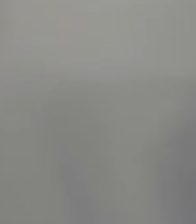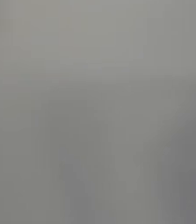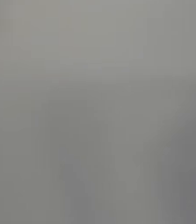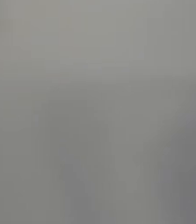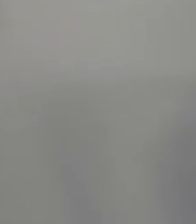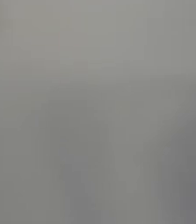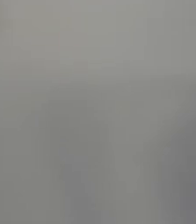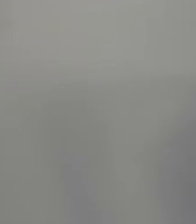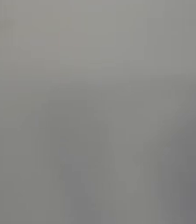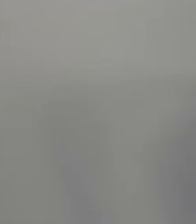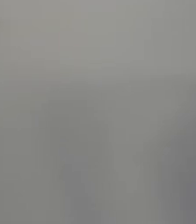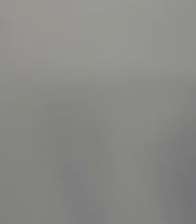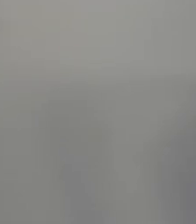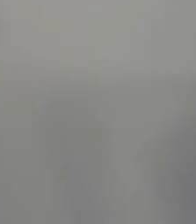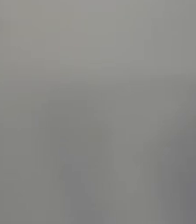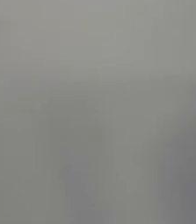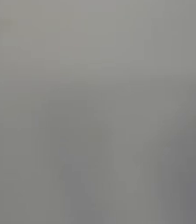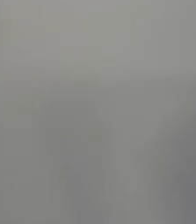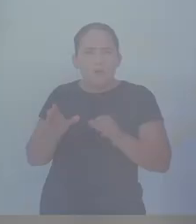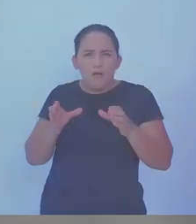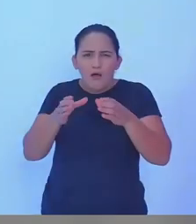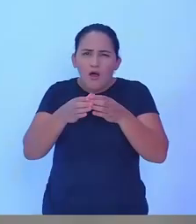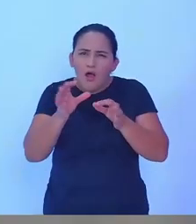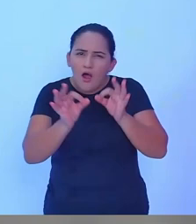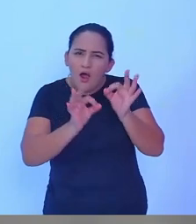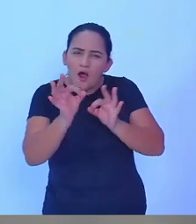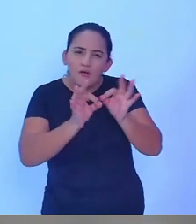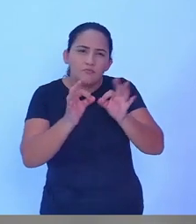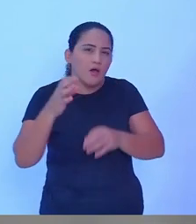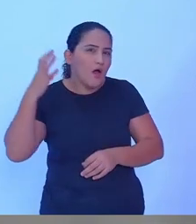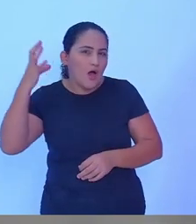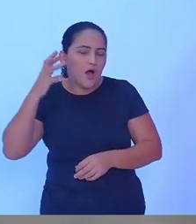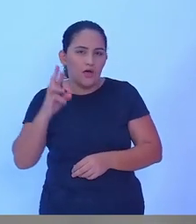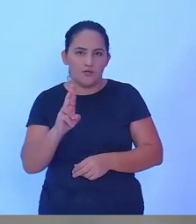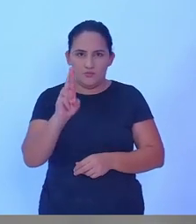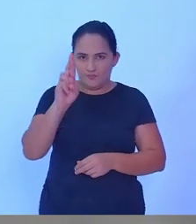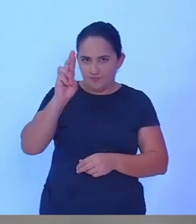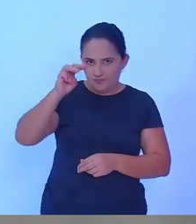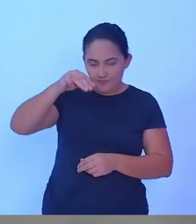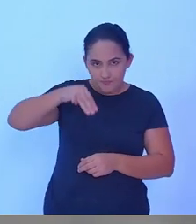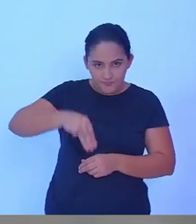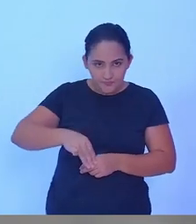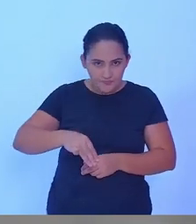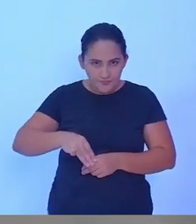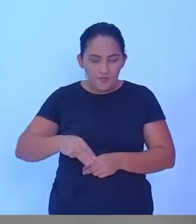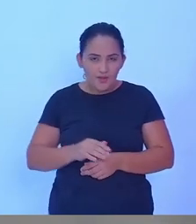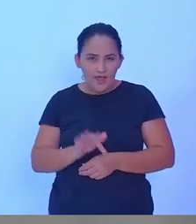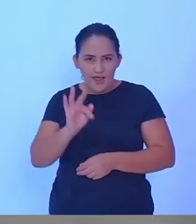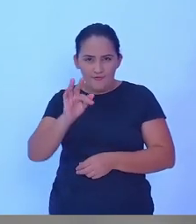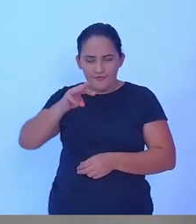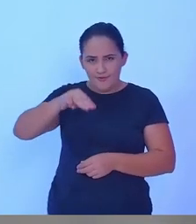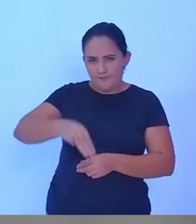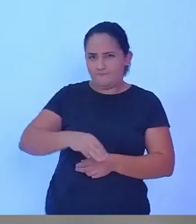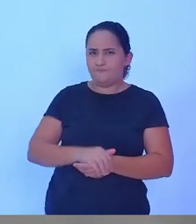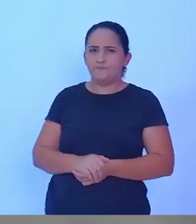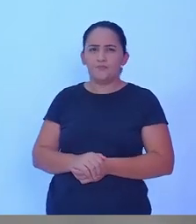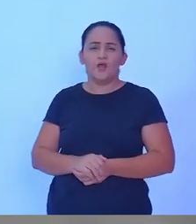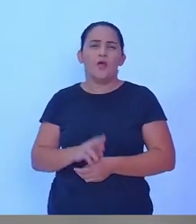O que está organizando esse debate é a Rádio Rolim FM, o Rolim Notícias e a TV do Povo.